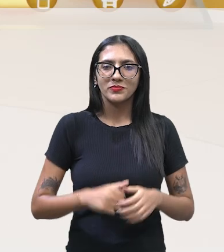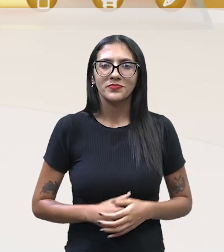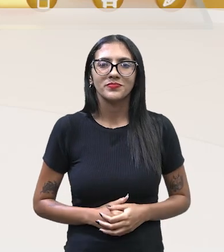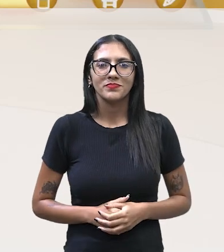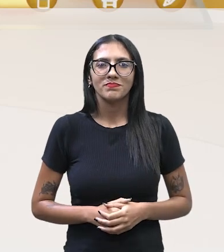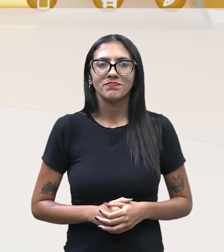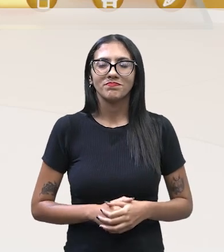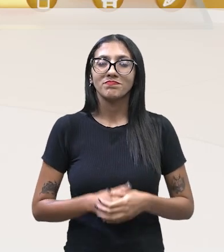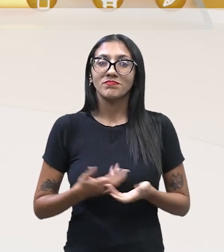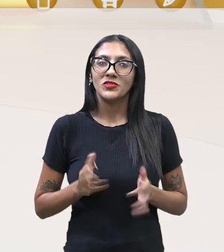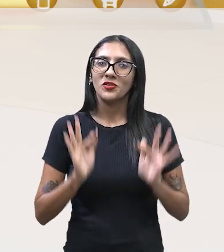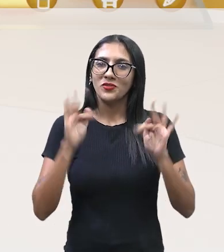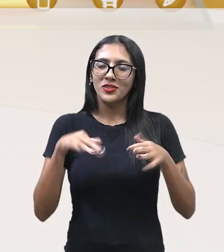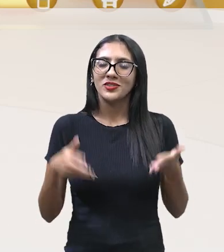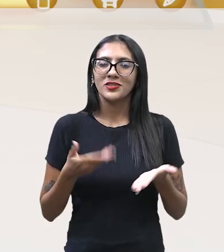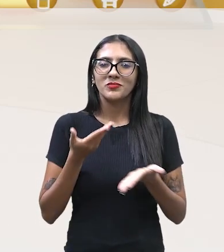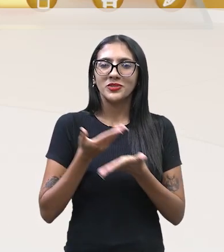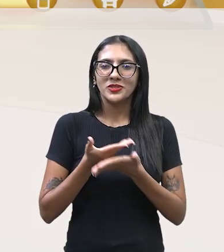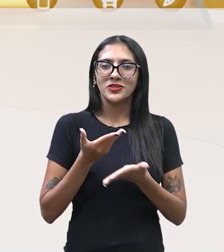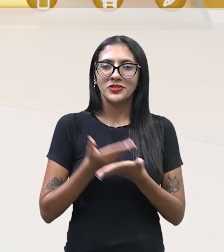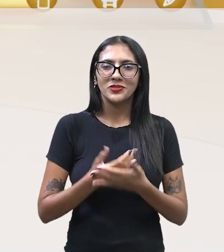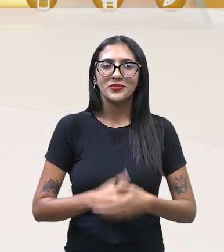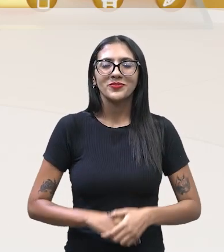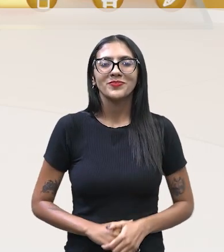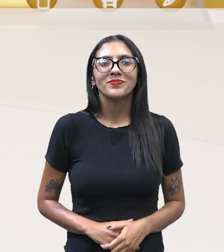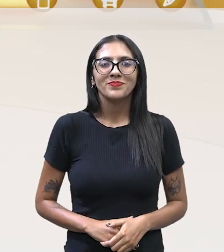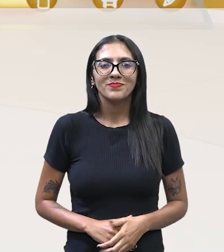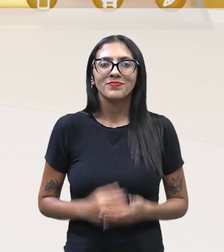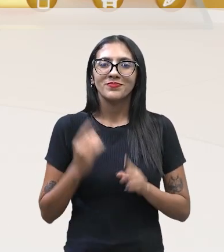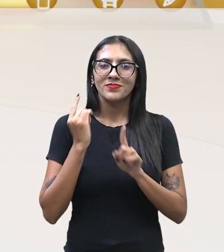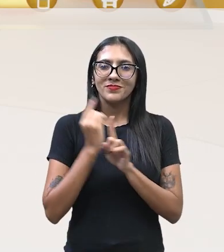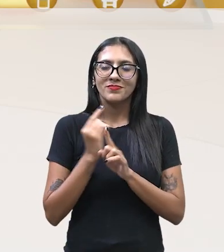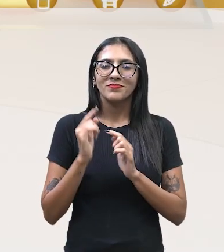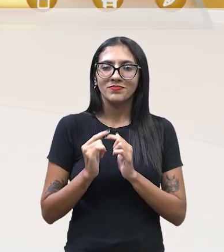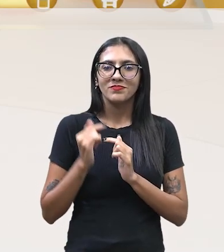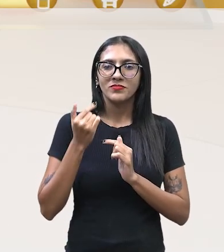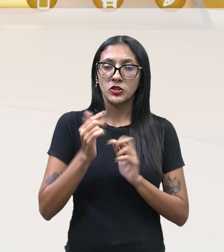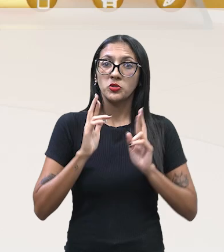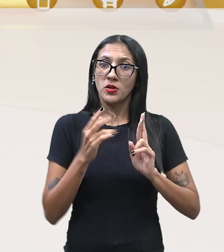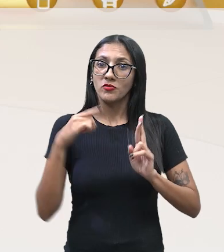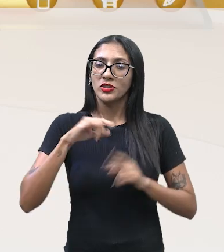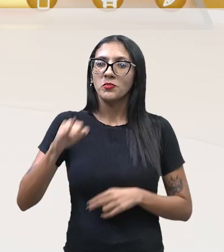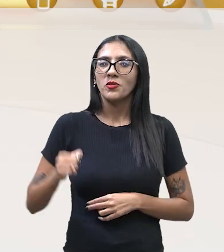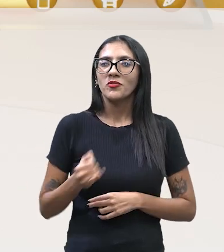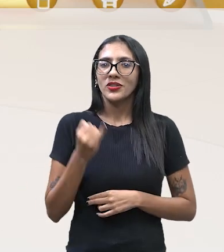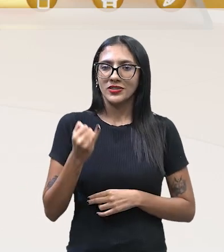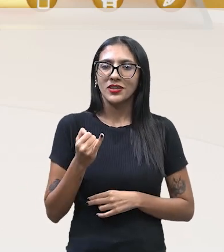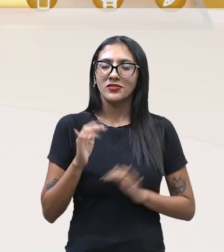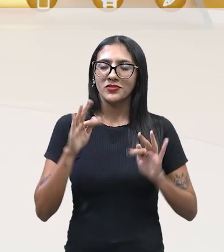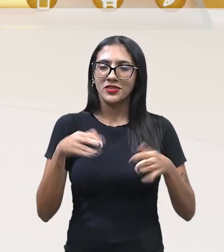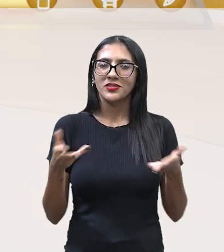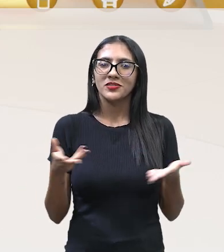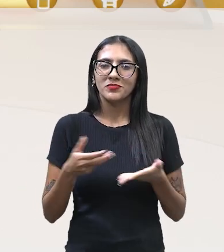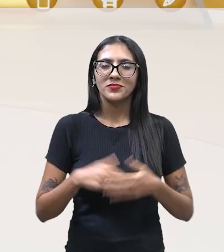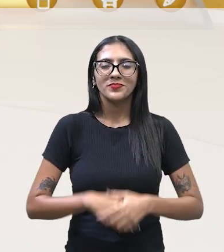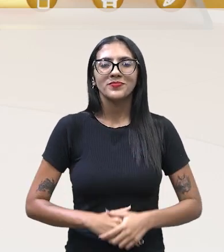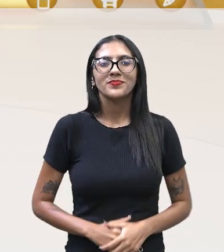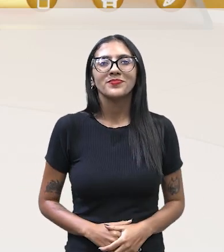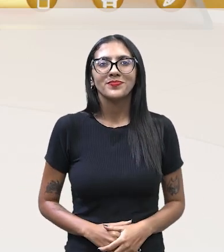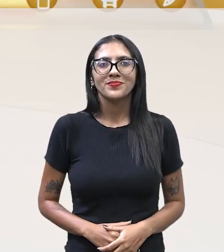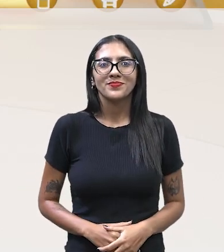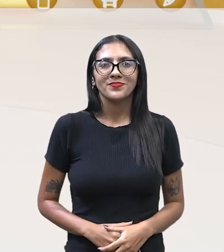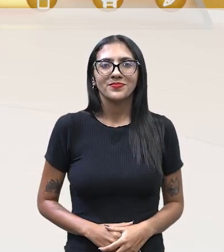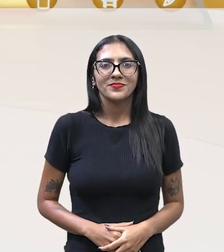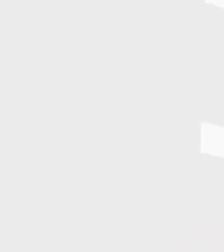finalizamos esse momento da nossa aula. Então, foi um prazer. Espero que vocês tenham aproveitado. E a gente, então, finaliza a nossa aula de hoje.